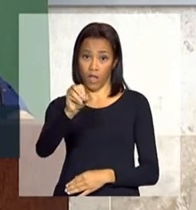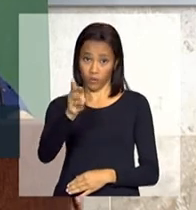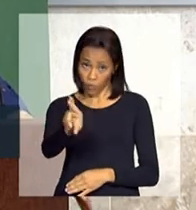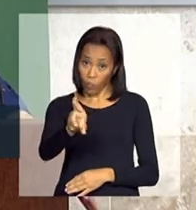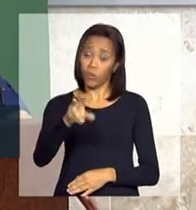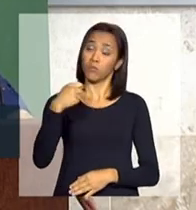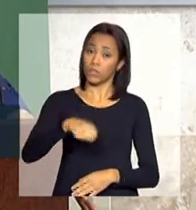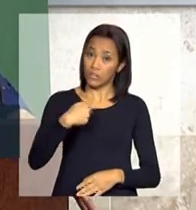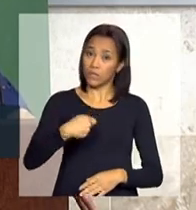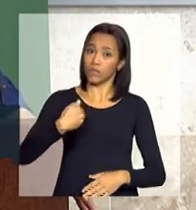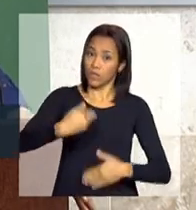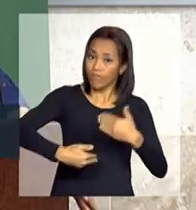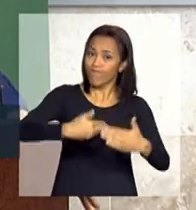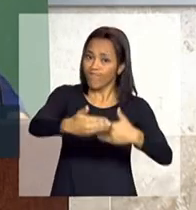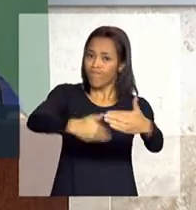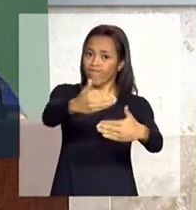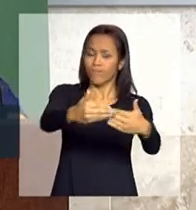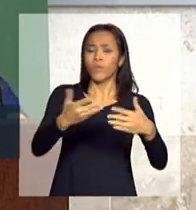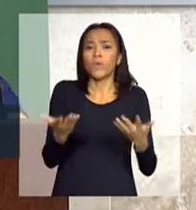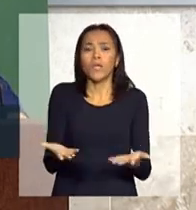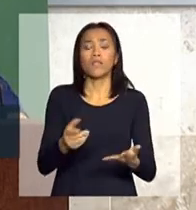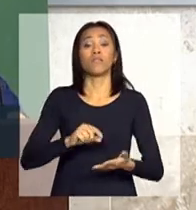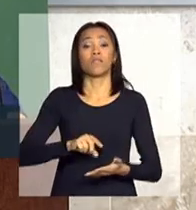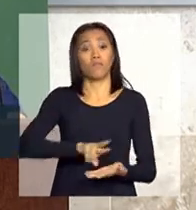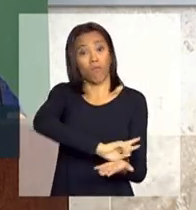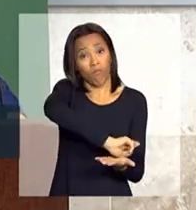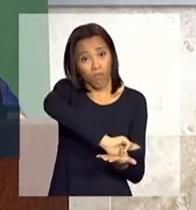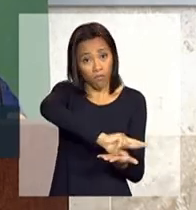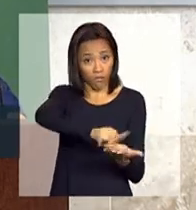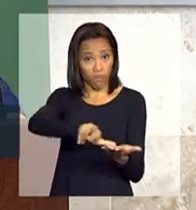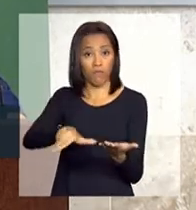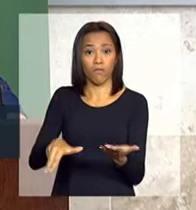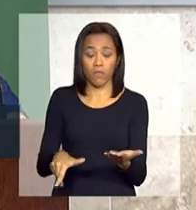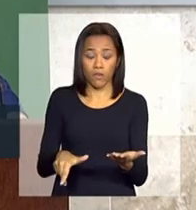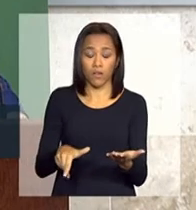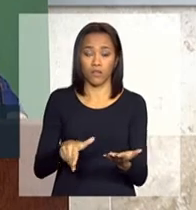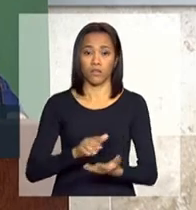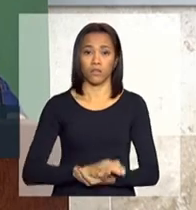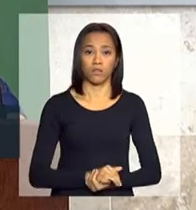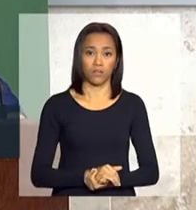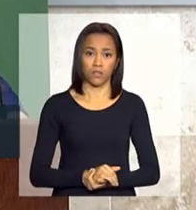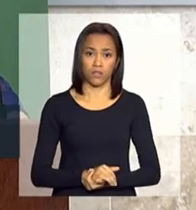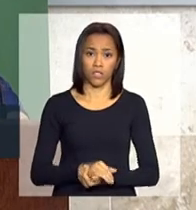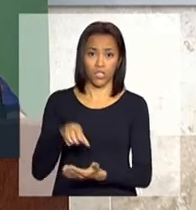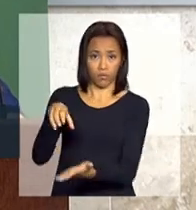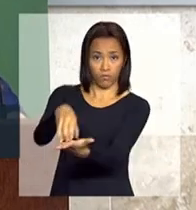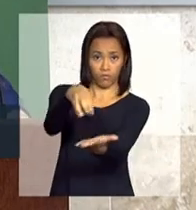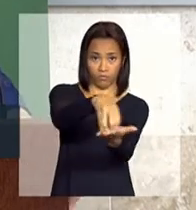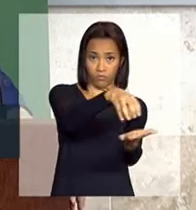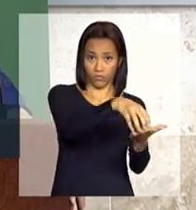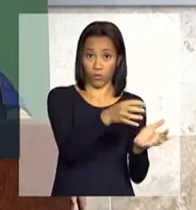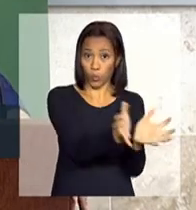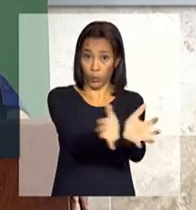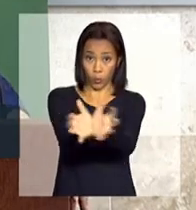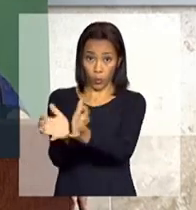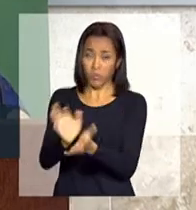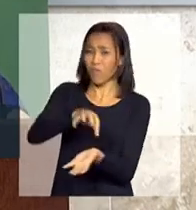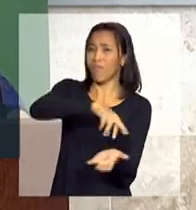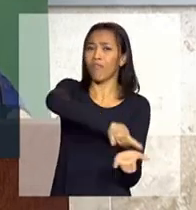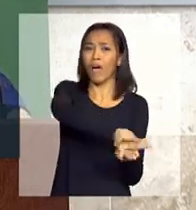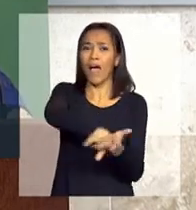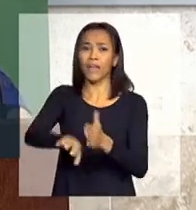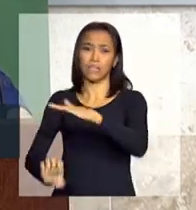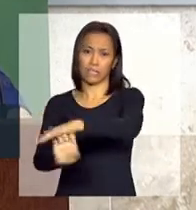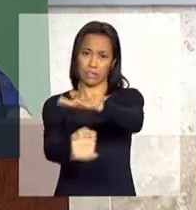construído. São várias, várias instituições, várias empresas,